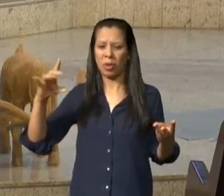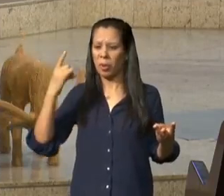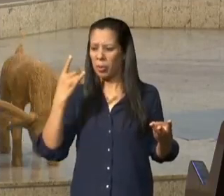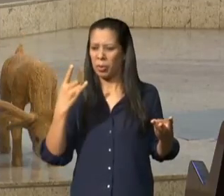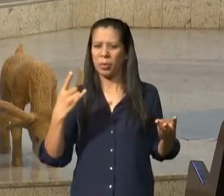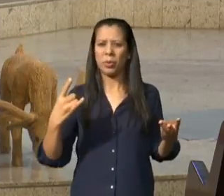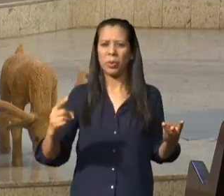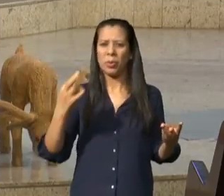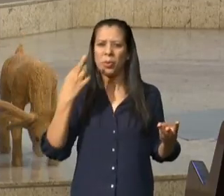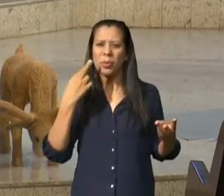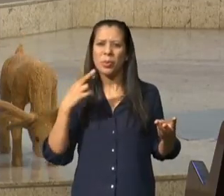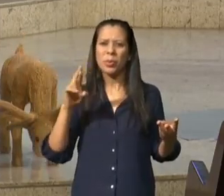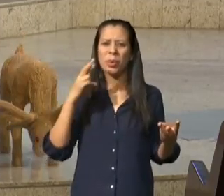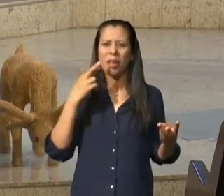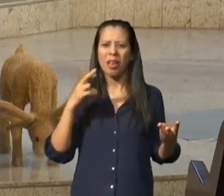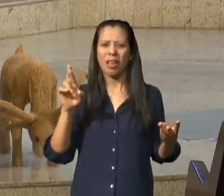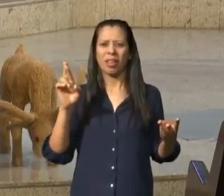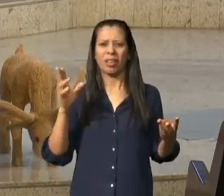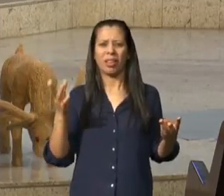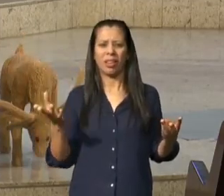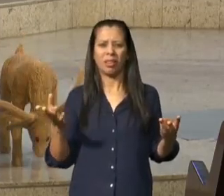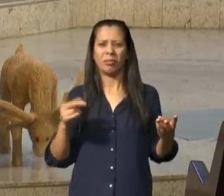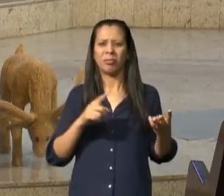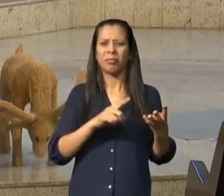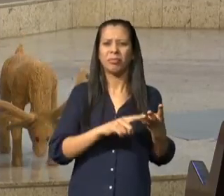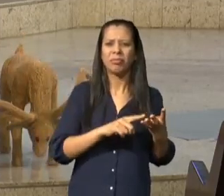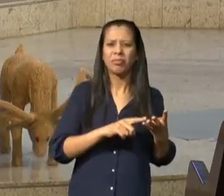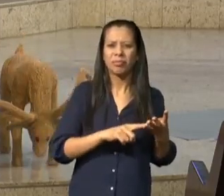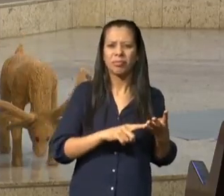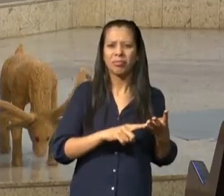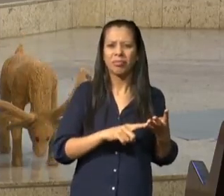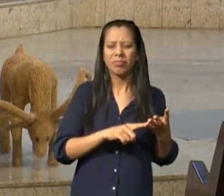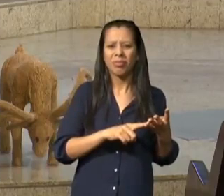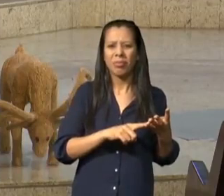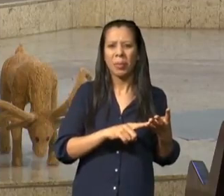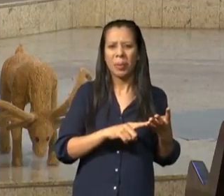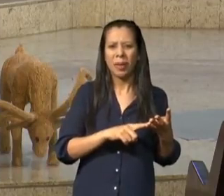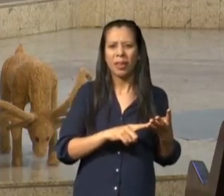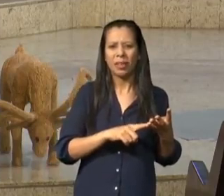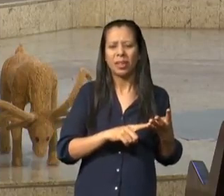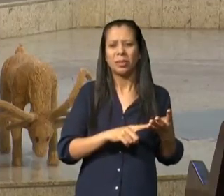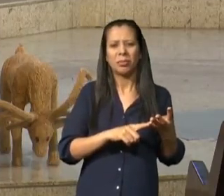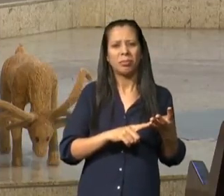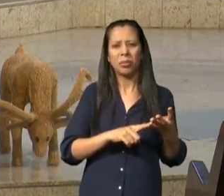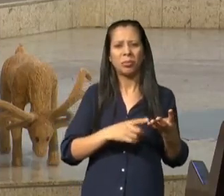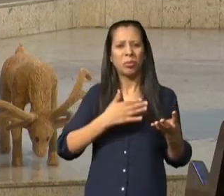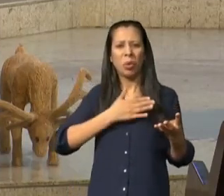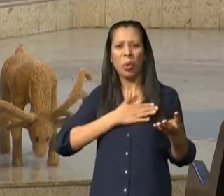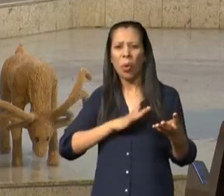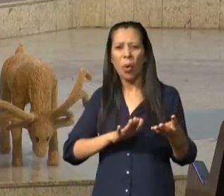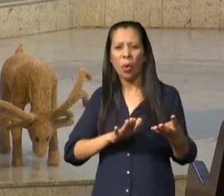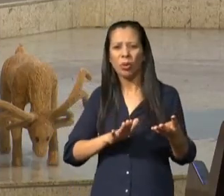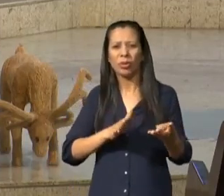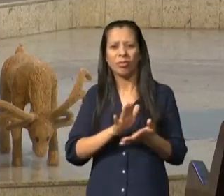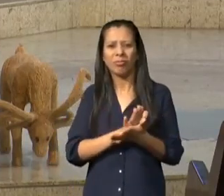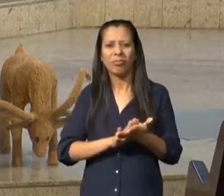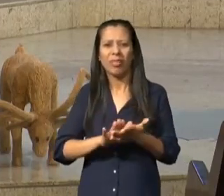quando eu murmuro das coisas que eu recebo dele cinco pecados que para mim